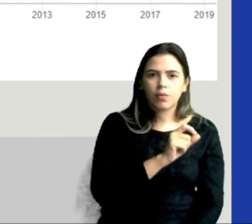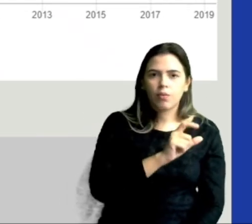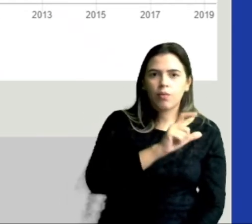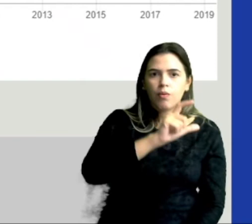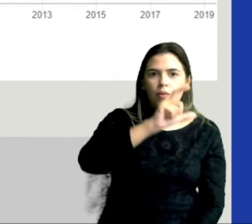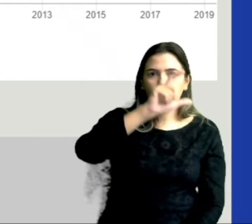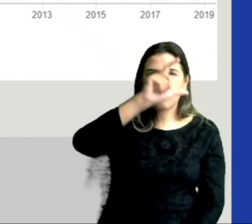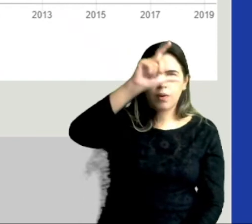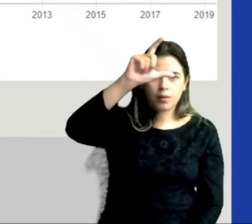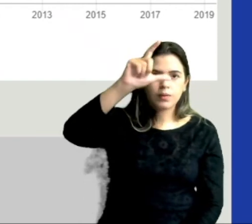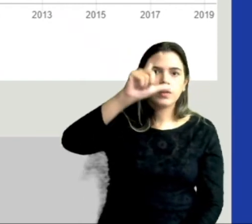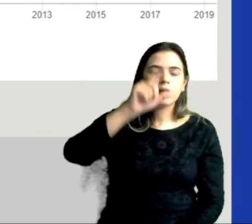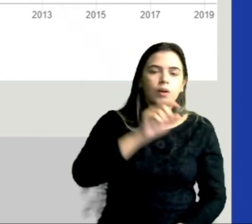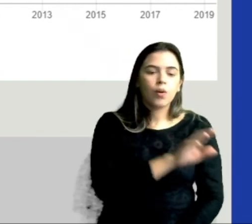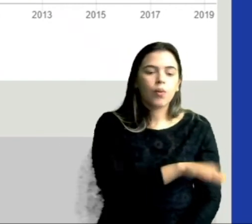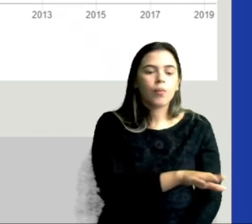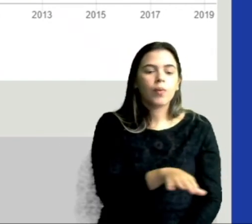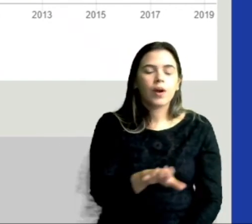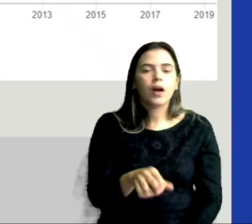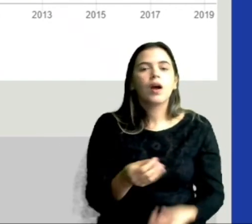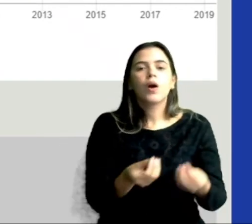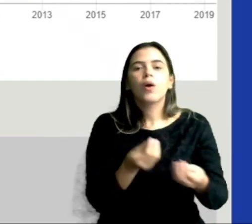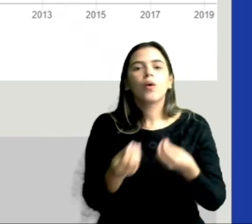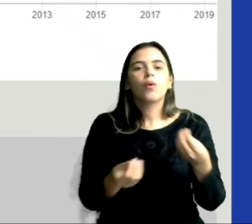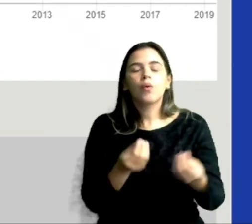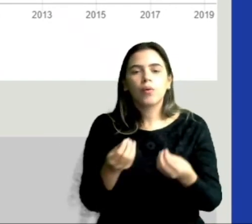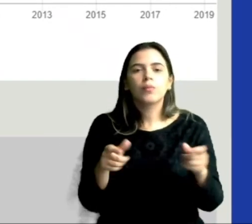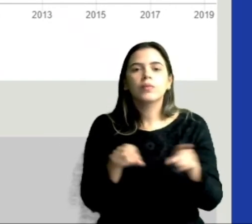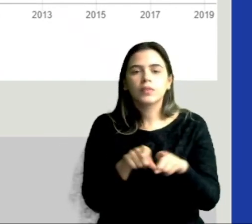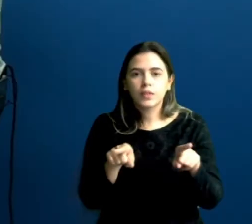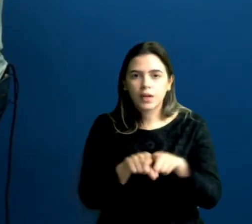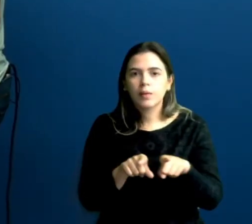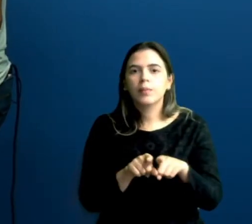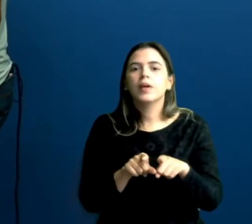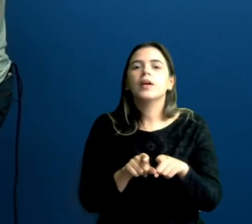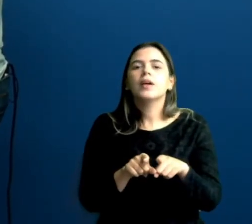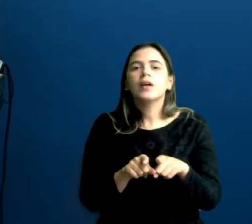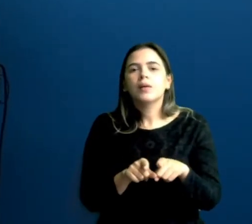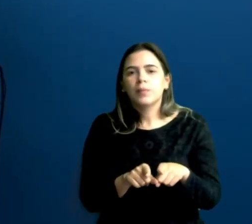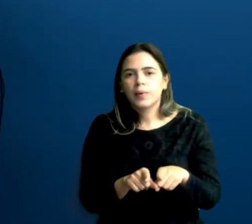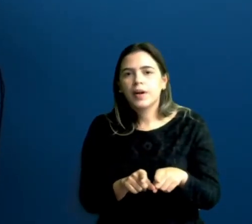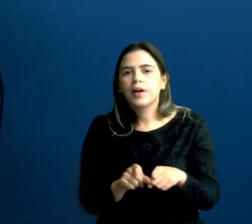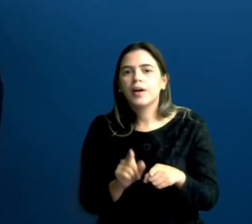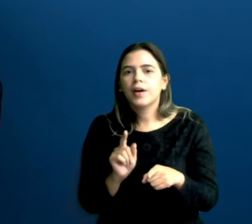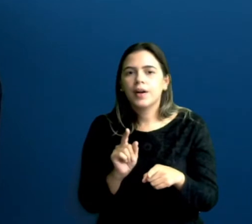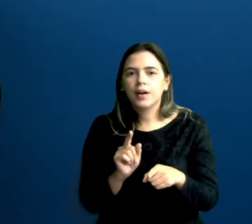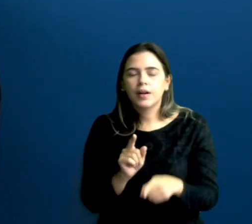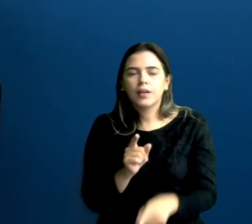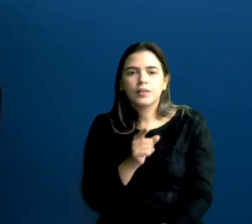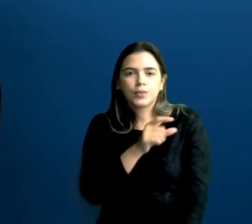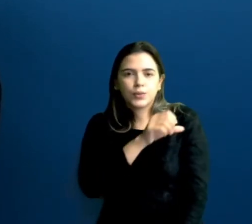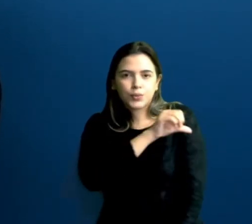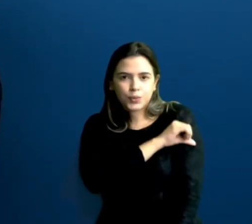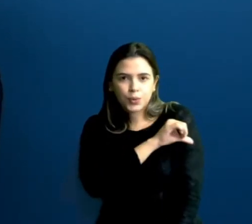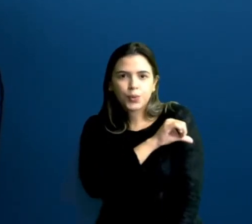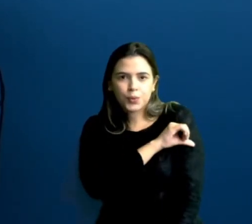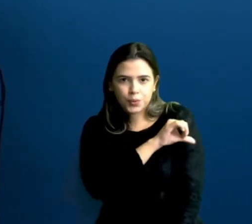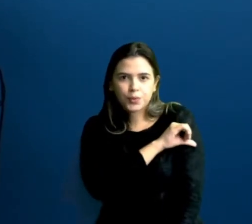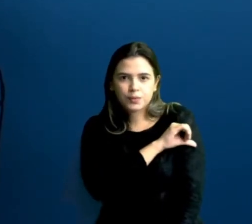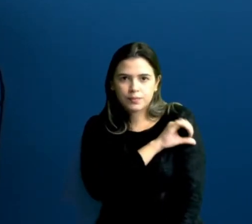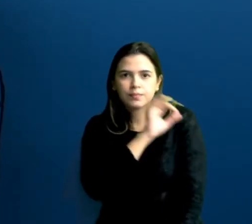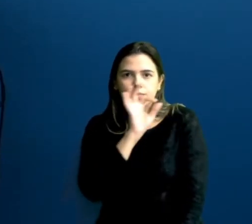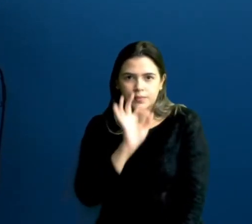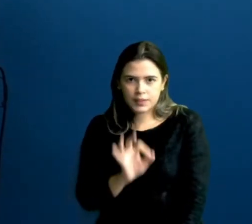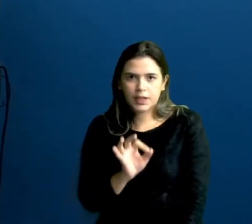tanto para os anos iniciais, quanto aqui para o ano, para os anos finais, né, do nono ano aqui do ensino